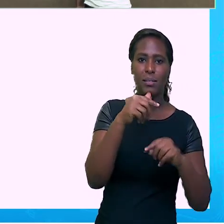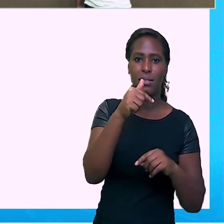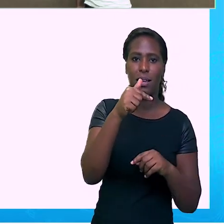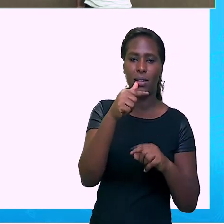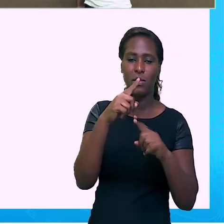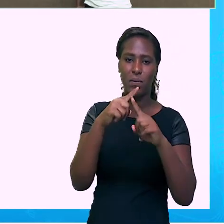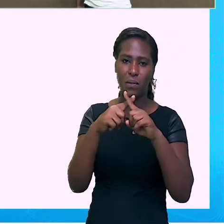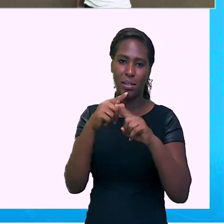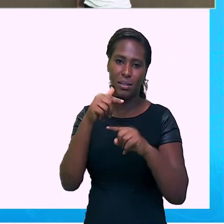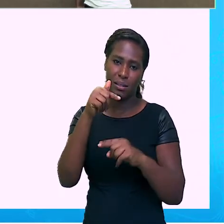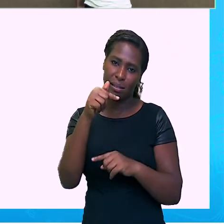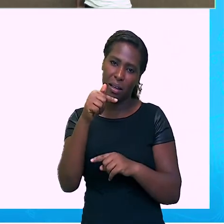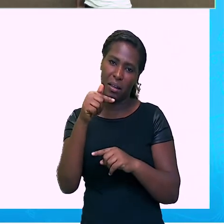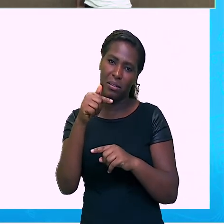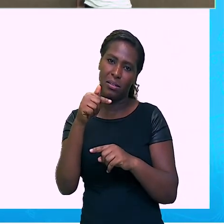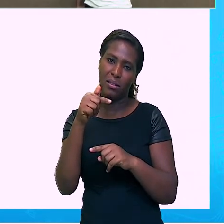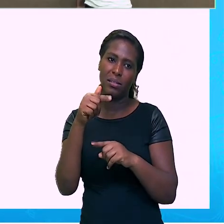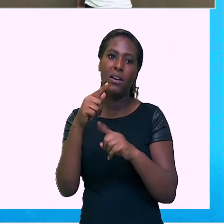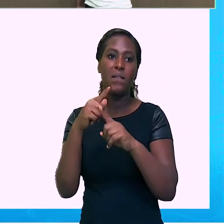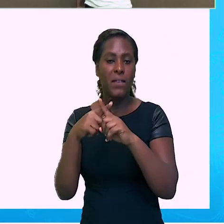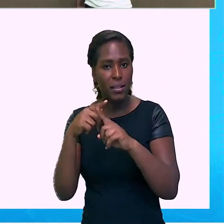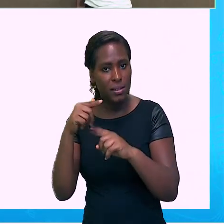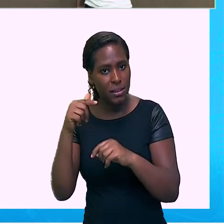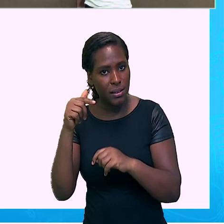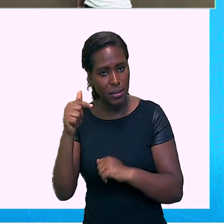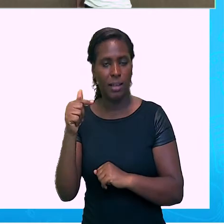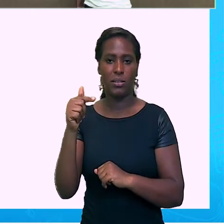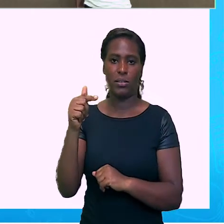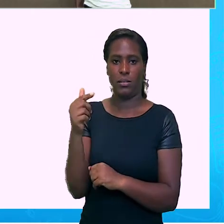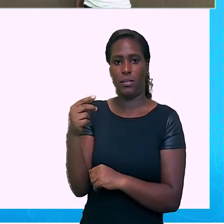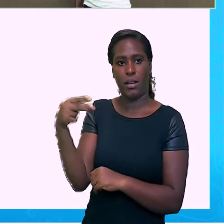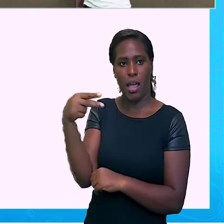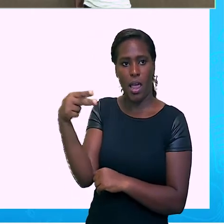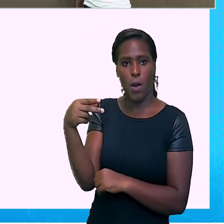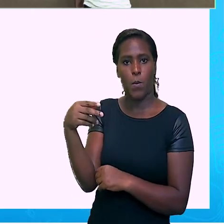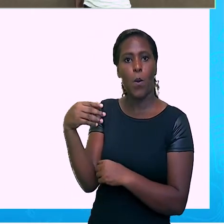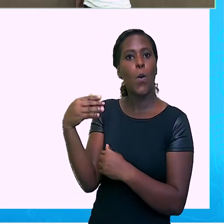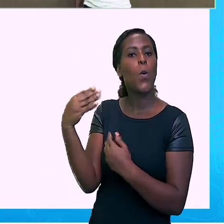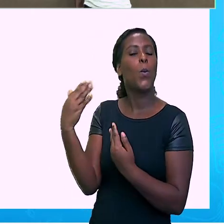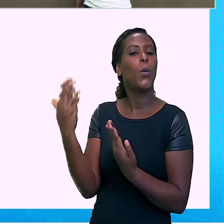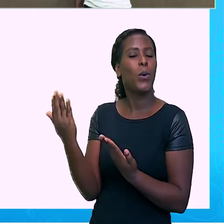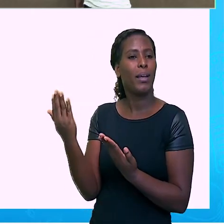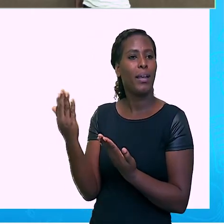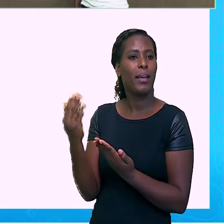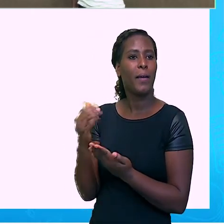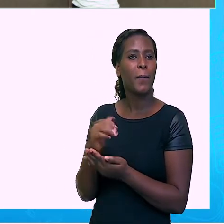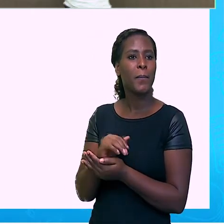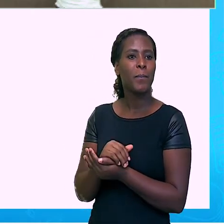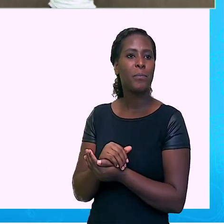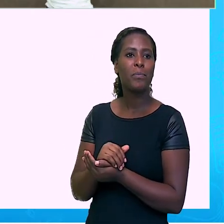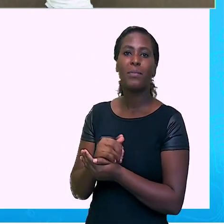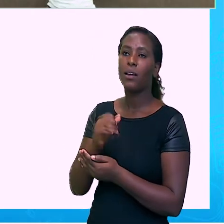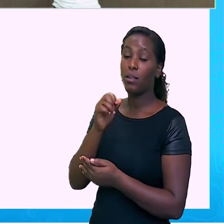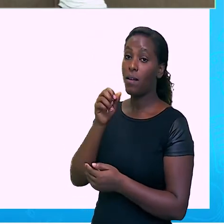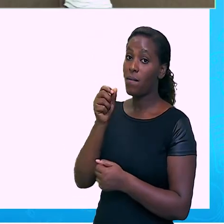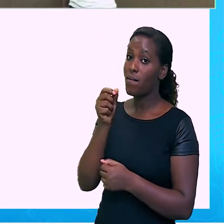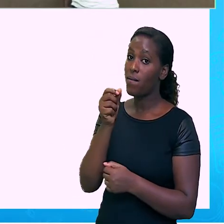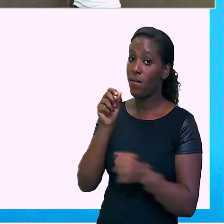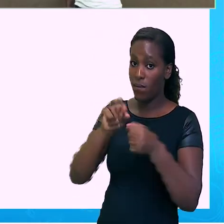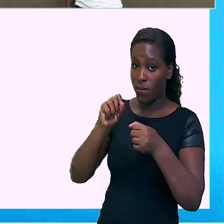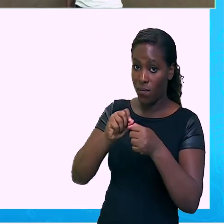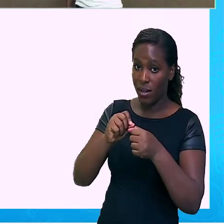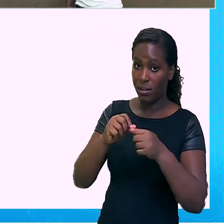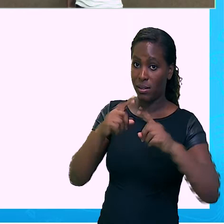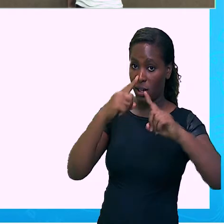nove vezes sete. Sete vezes nove, sessenta e três. Vão seis. Sete vezes quatro,